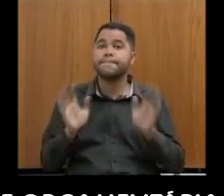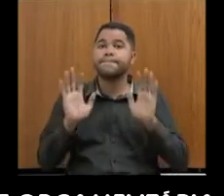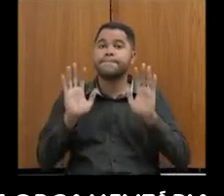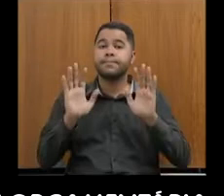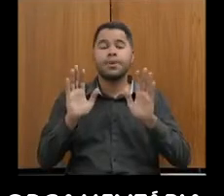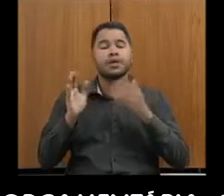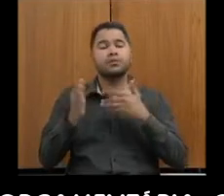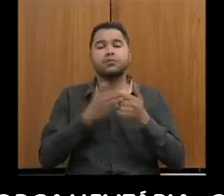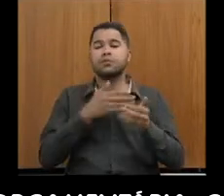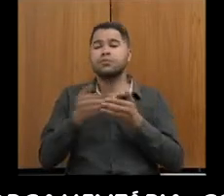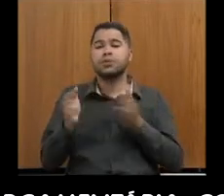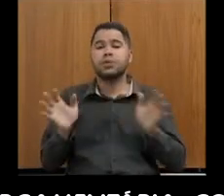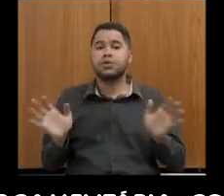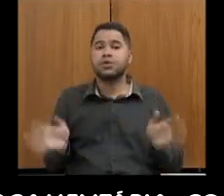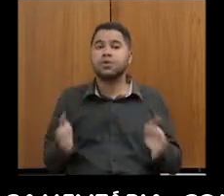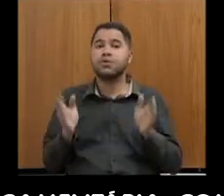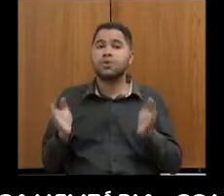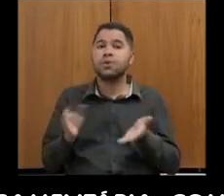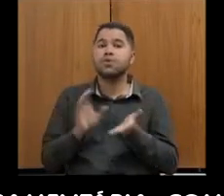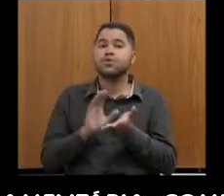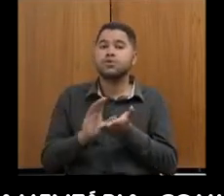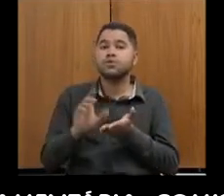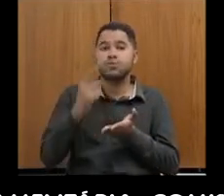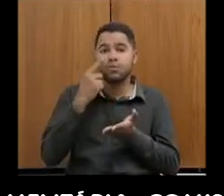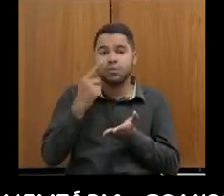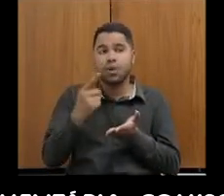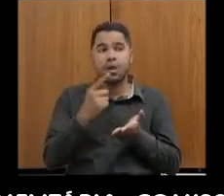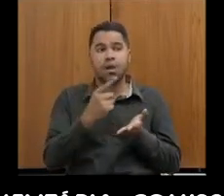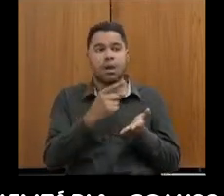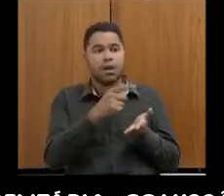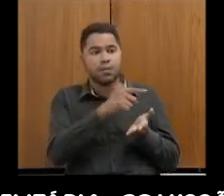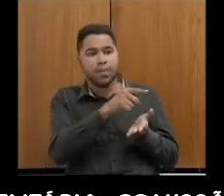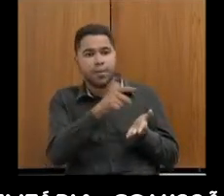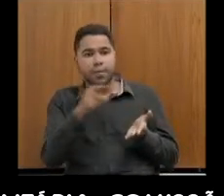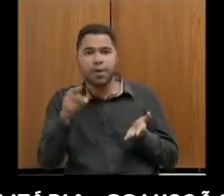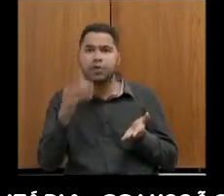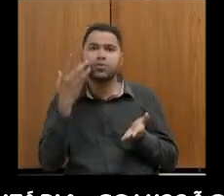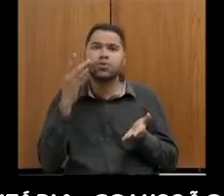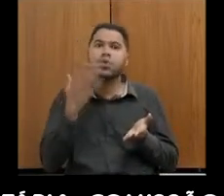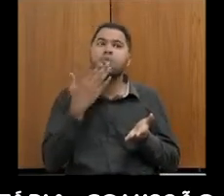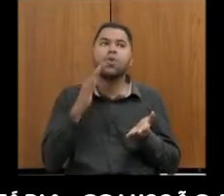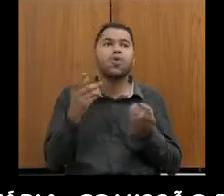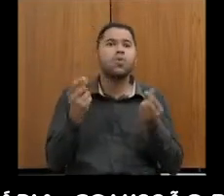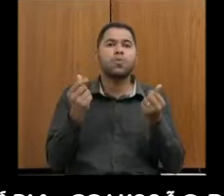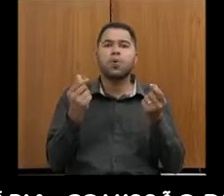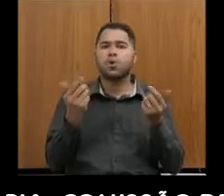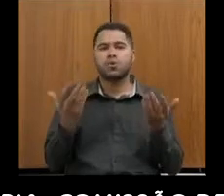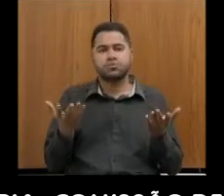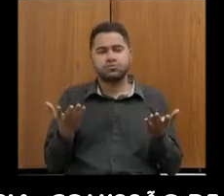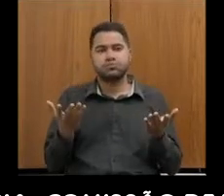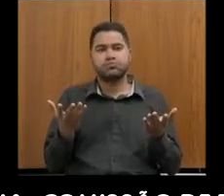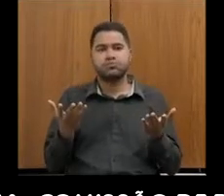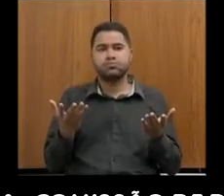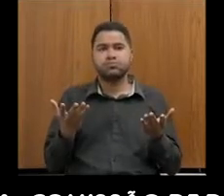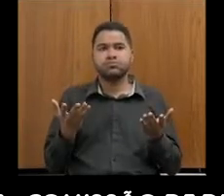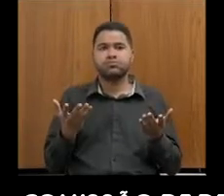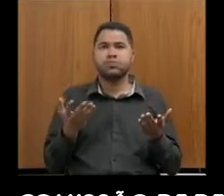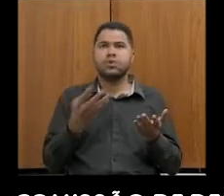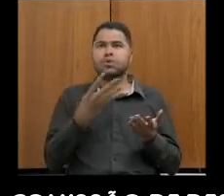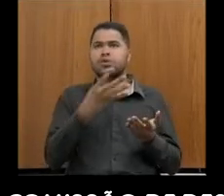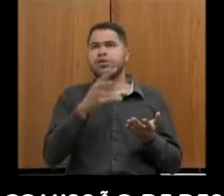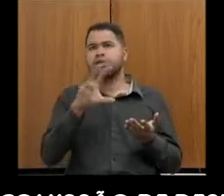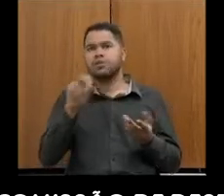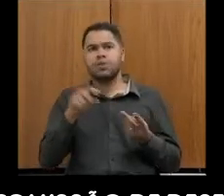independente do incentivo, o que a gente vê, a atração de investimentos que, ultimamente, não sei dizer nem quais os valores, porque era 100 bi, foi para 150,